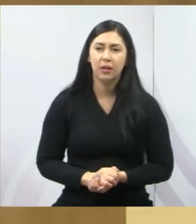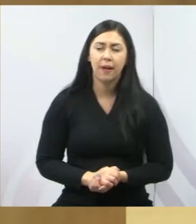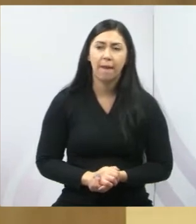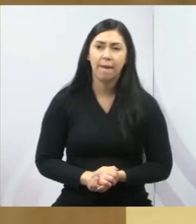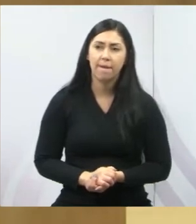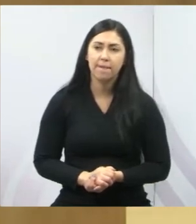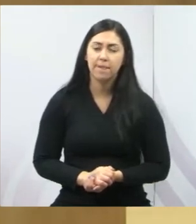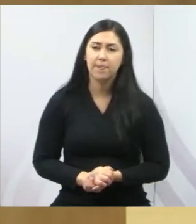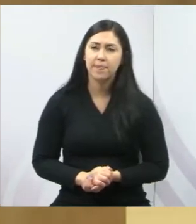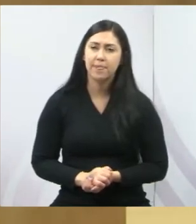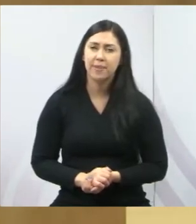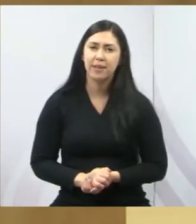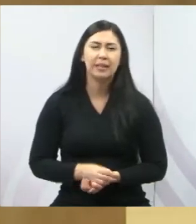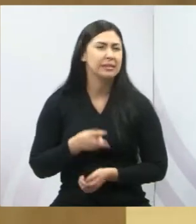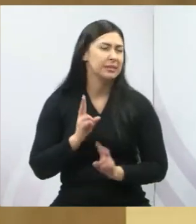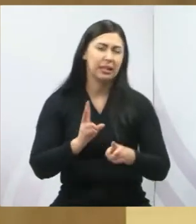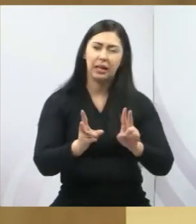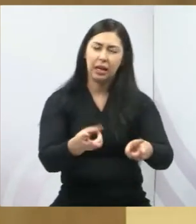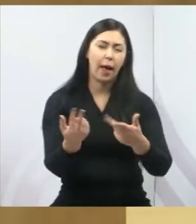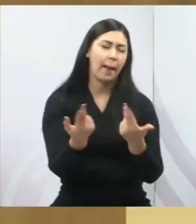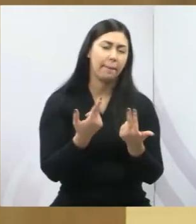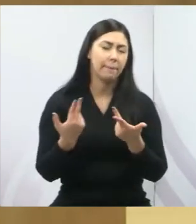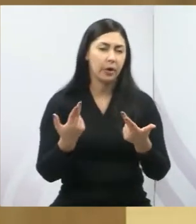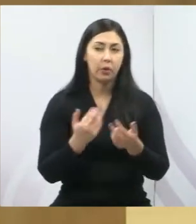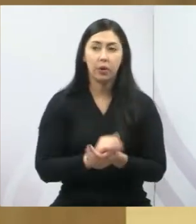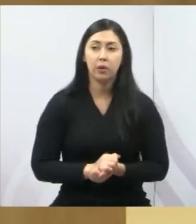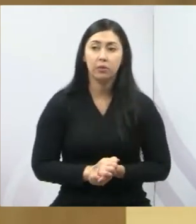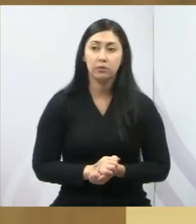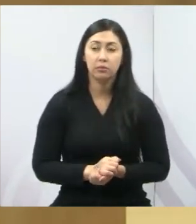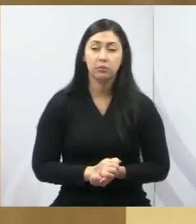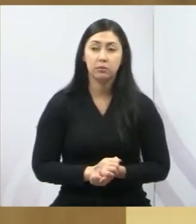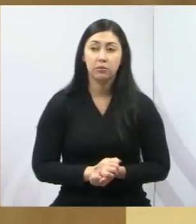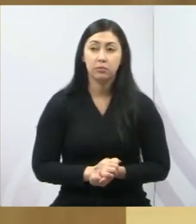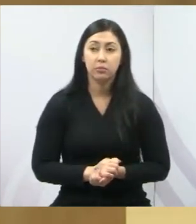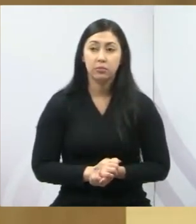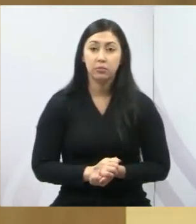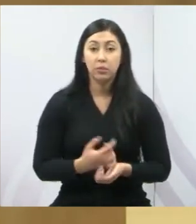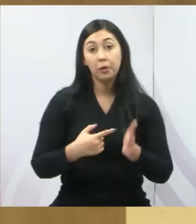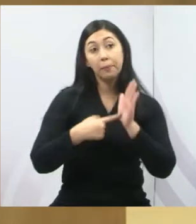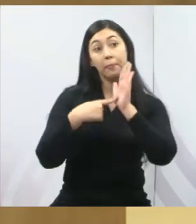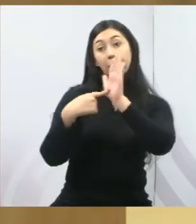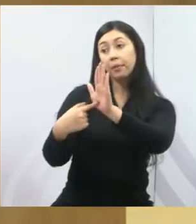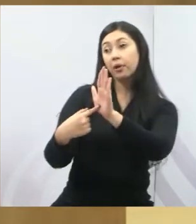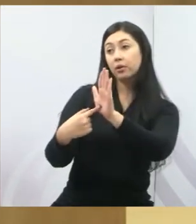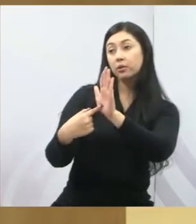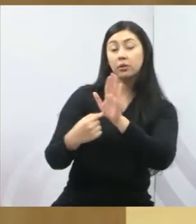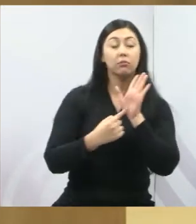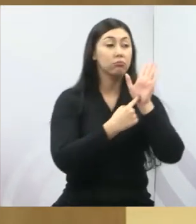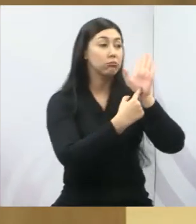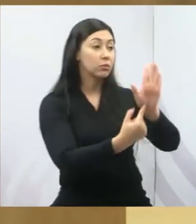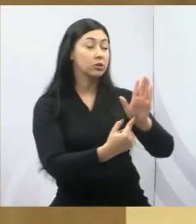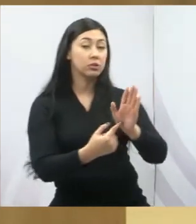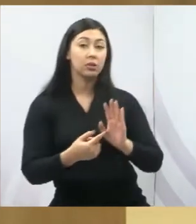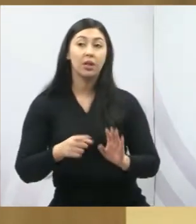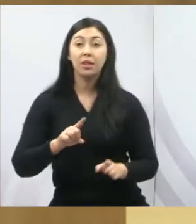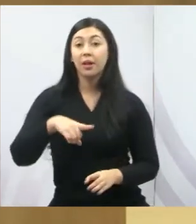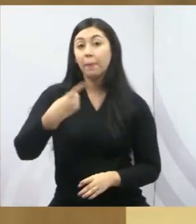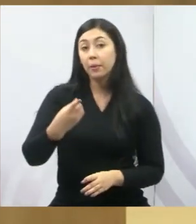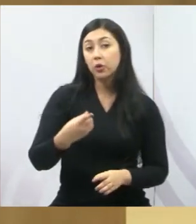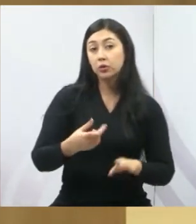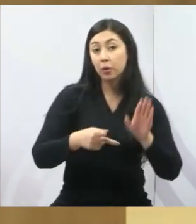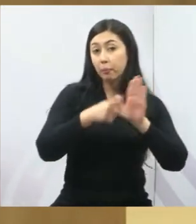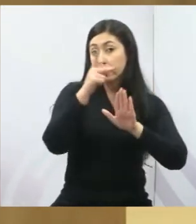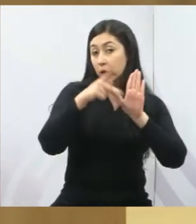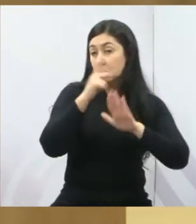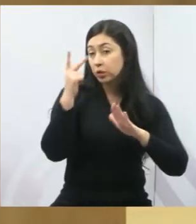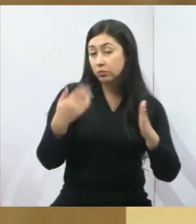de governo A, X, B, né? E muitas coisas é assim, indica o ministério aqui, indica um cargo ali, e quando chega um projeto lá,